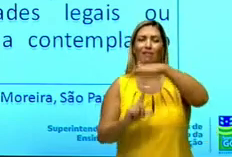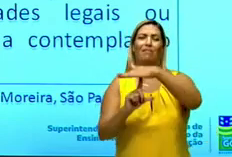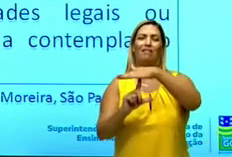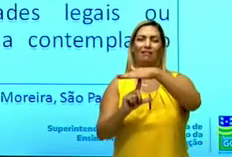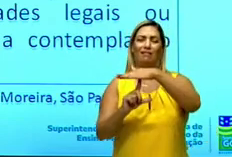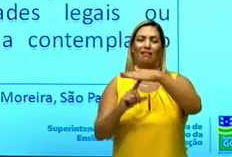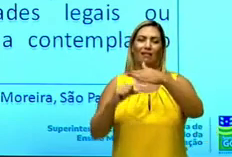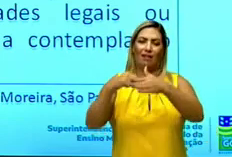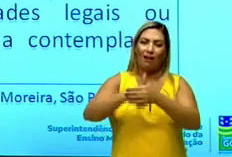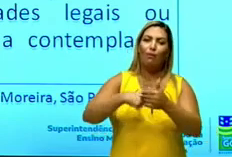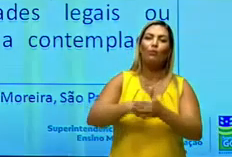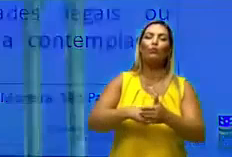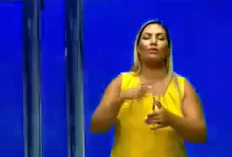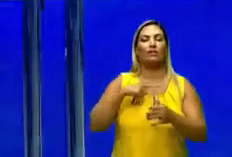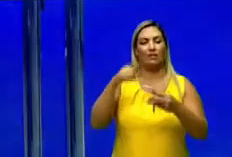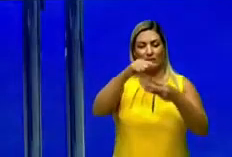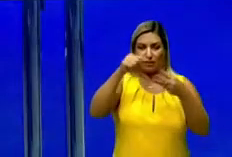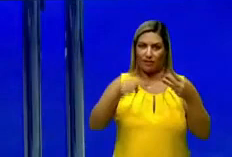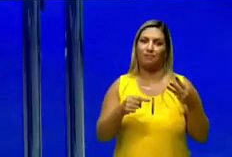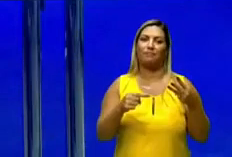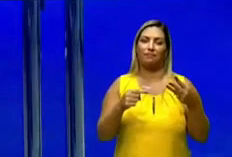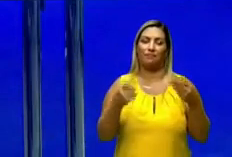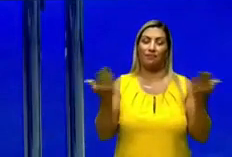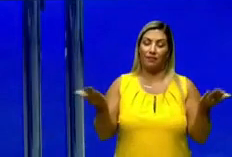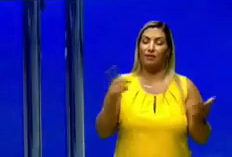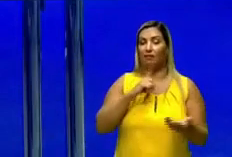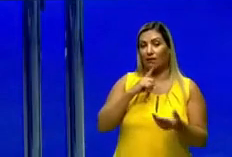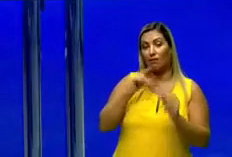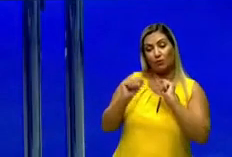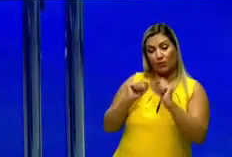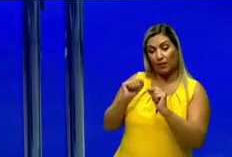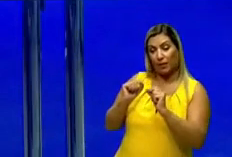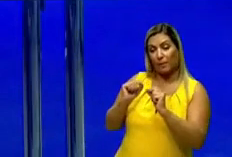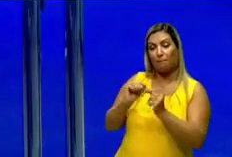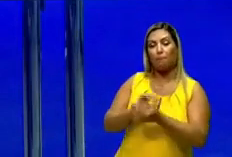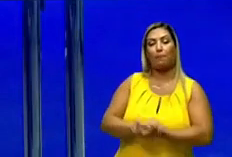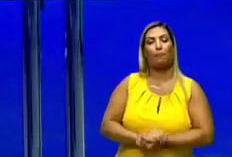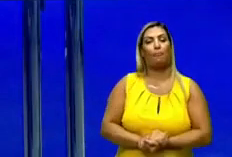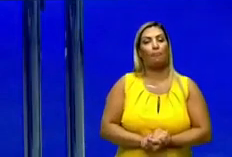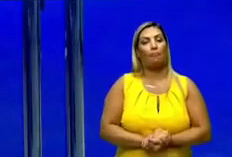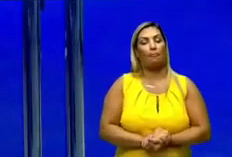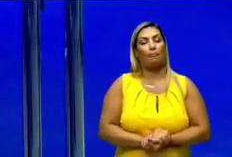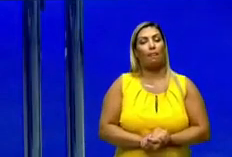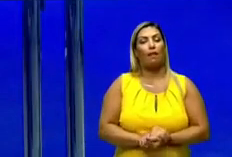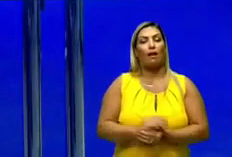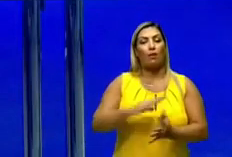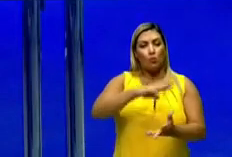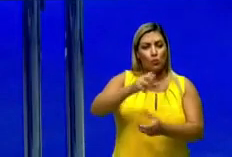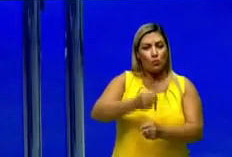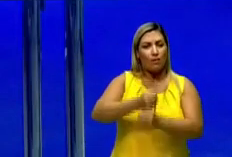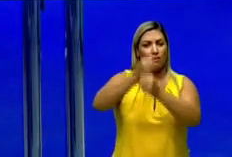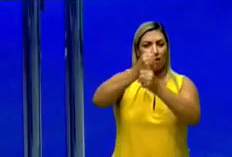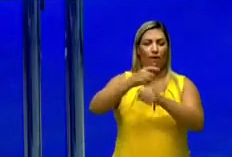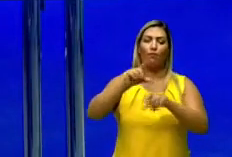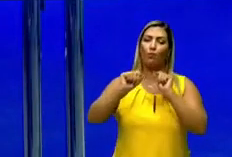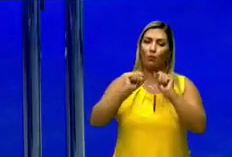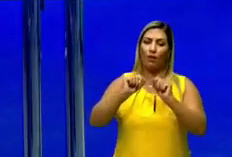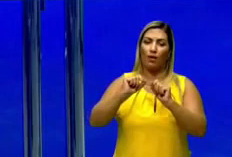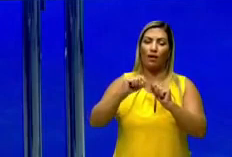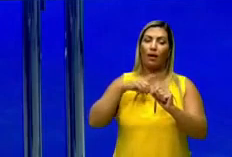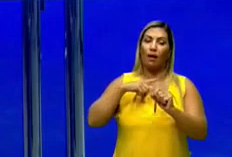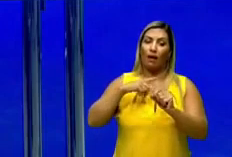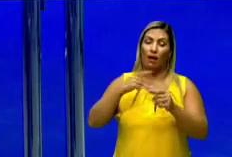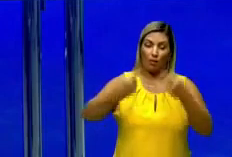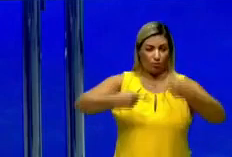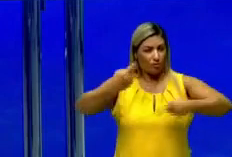contemplação dessas esferas. Então nós temos aqui a produção sustentável, justamente um debate que vem